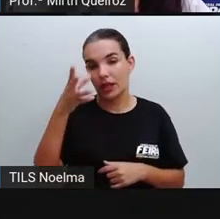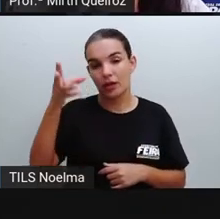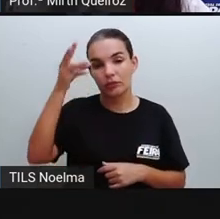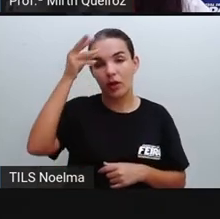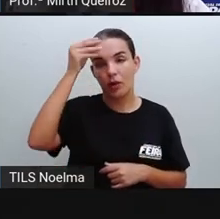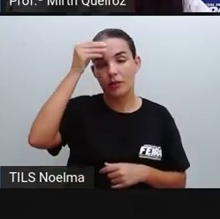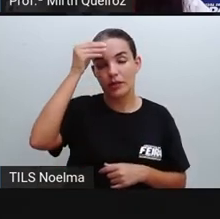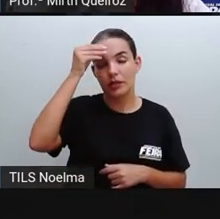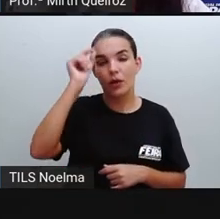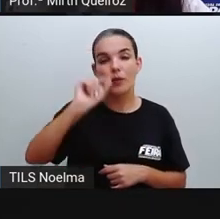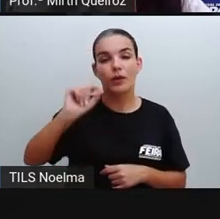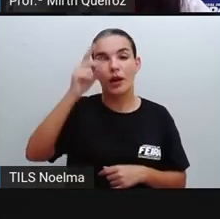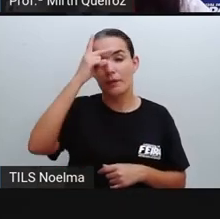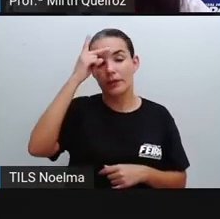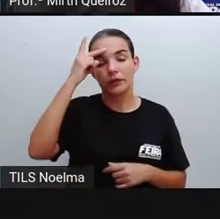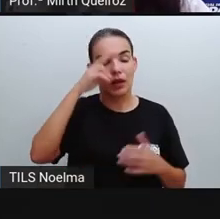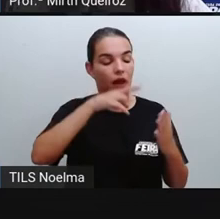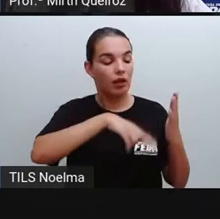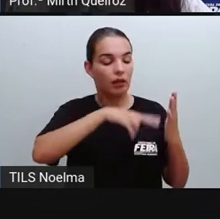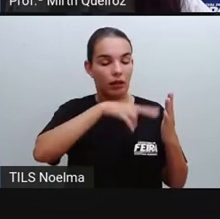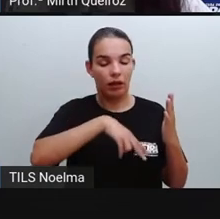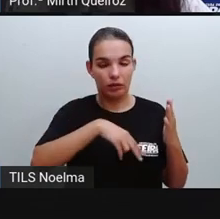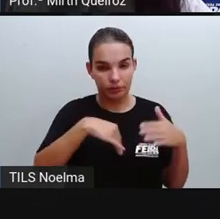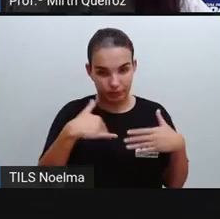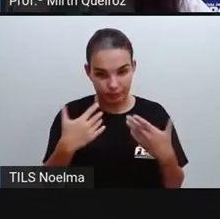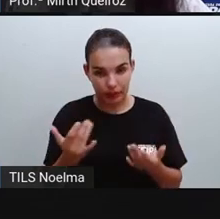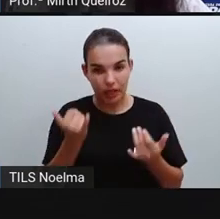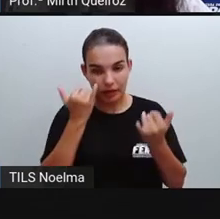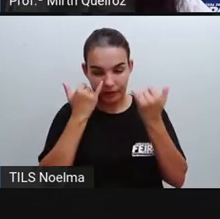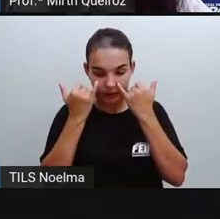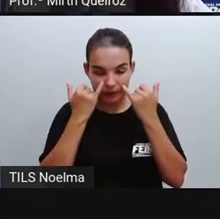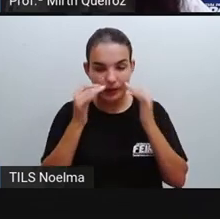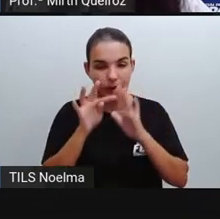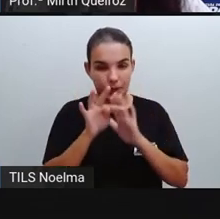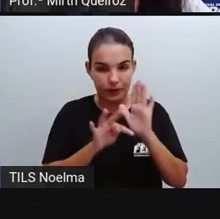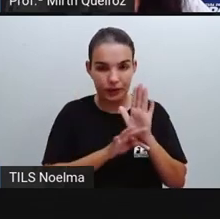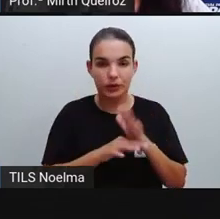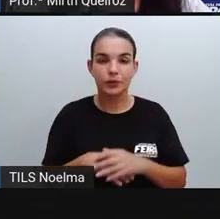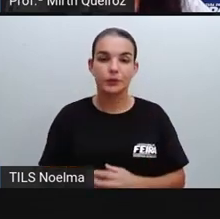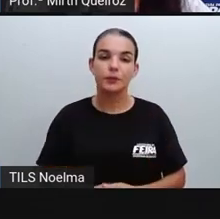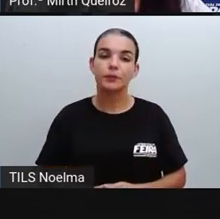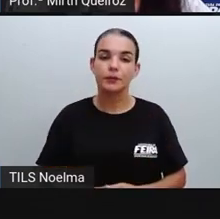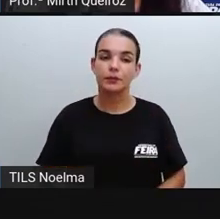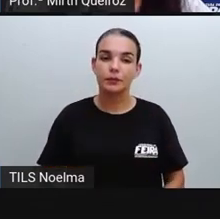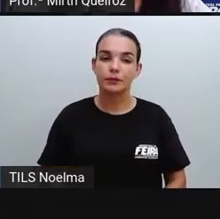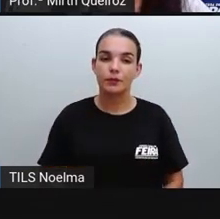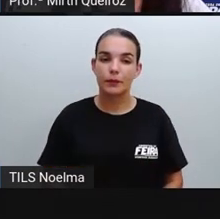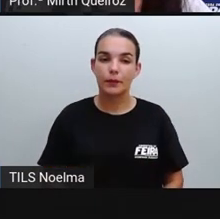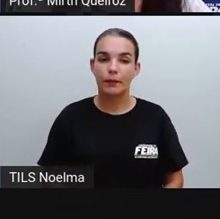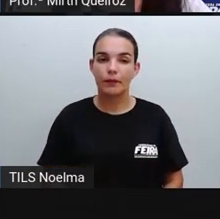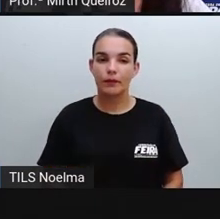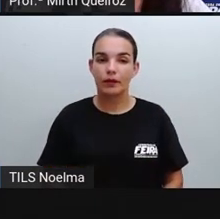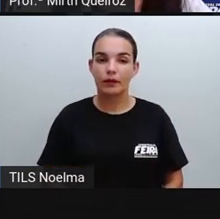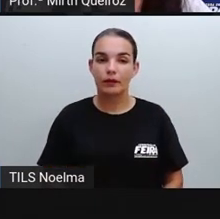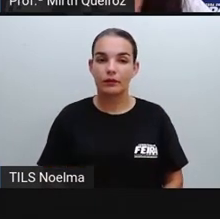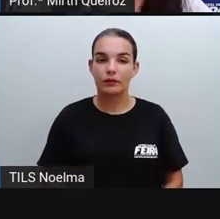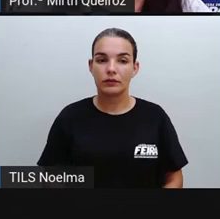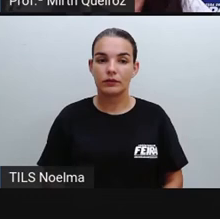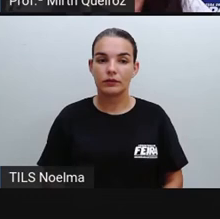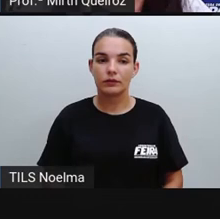de quem está lendo aquele texto, né? Aquele gênero textual, que no caso seria o